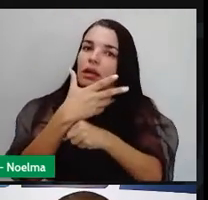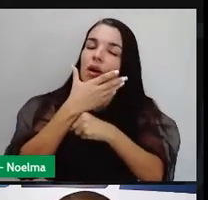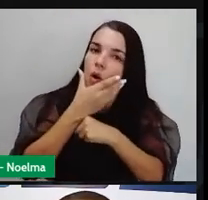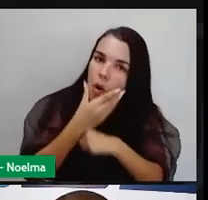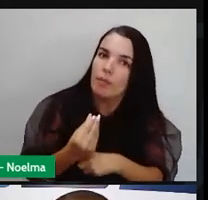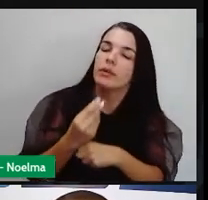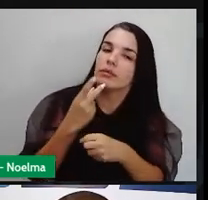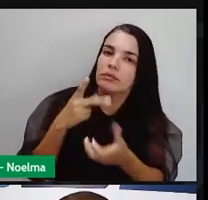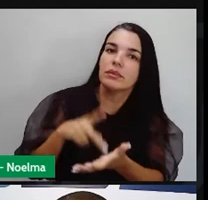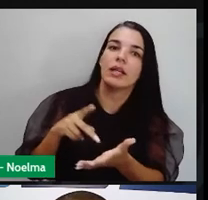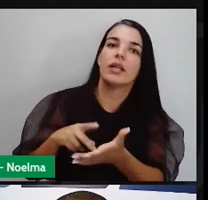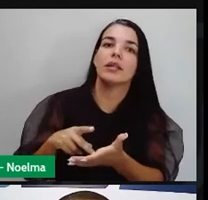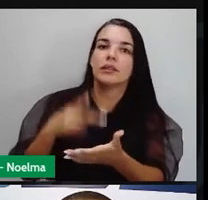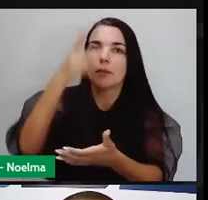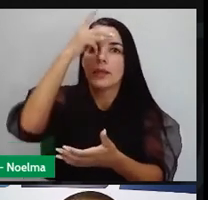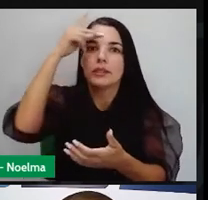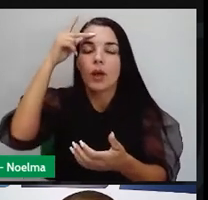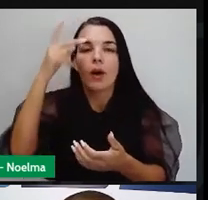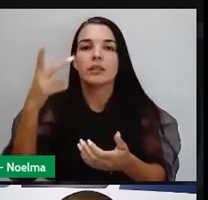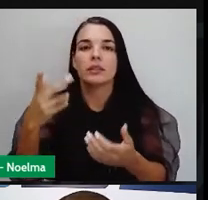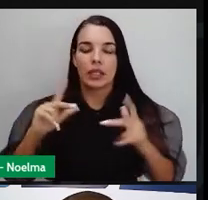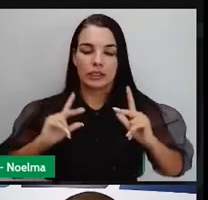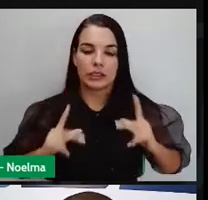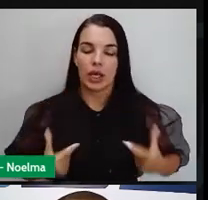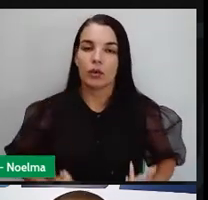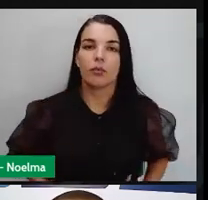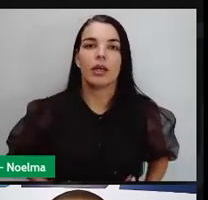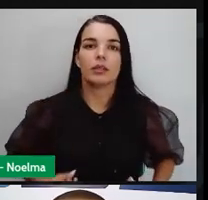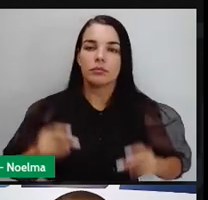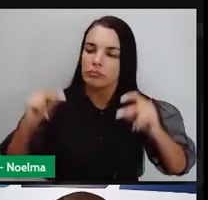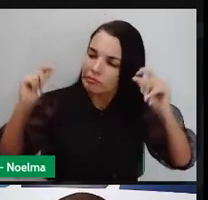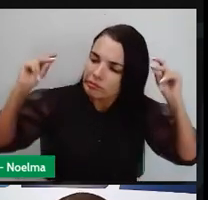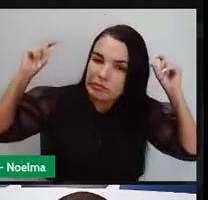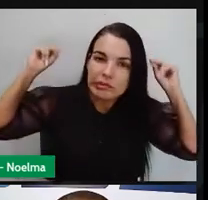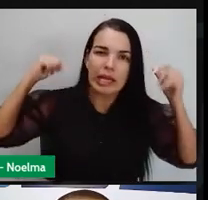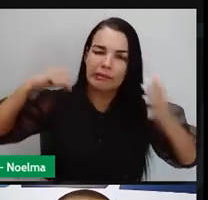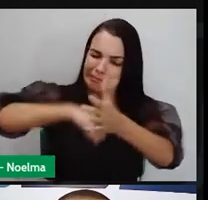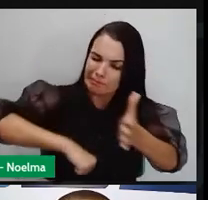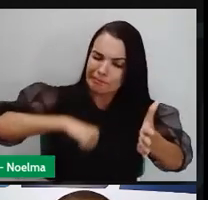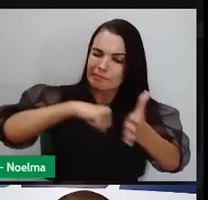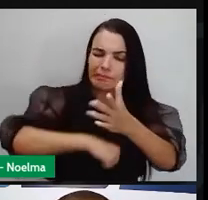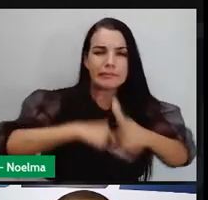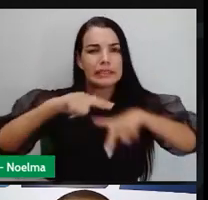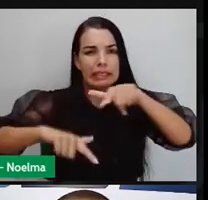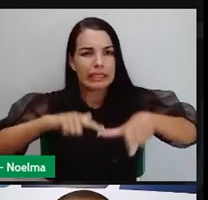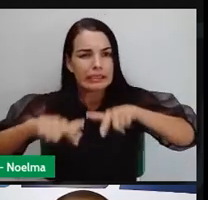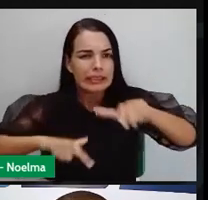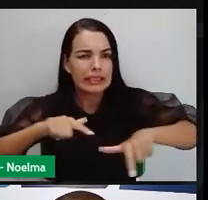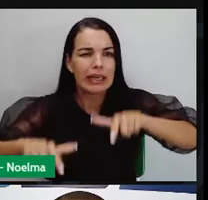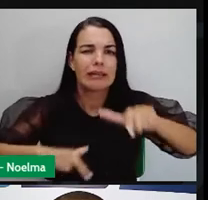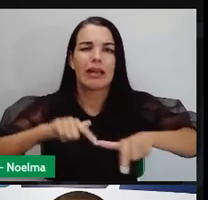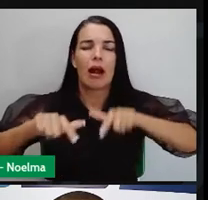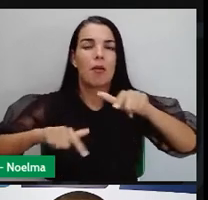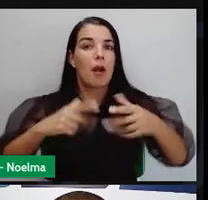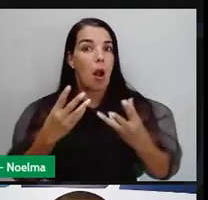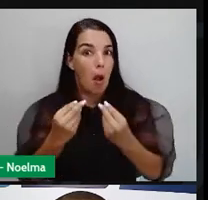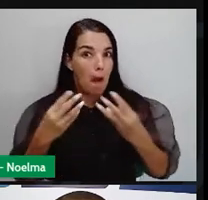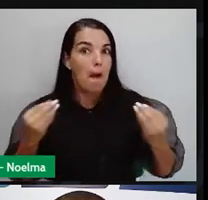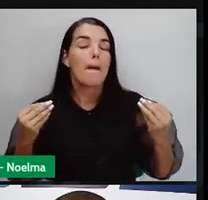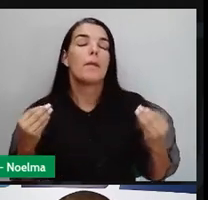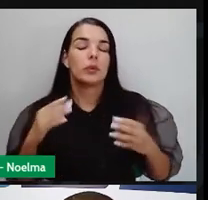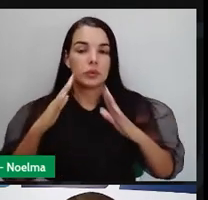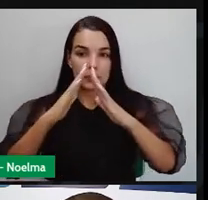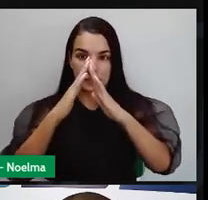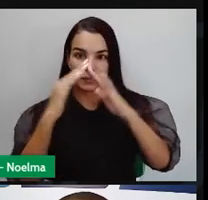gente, gente como a gente, que vivia com o passado muito distante, que trabalhou, teve que ralar duro para fazer.